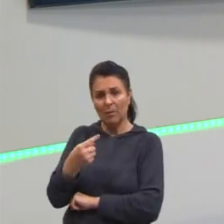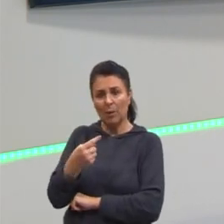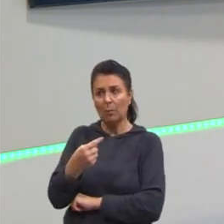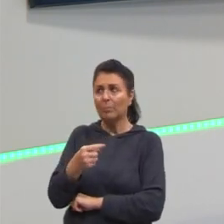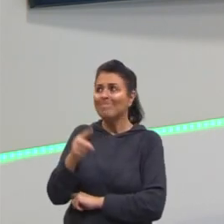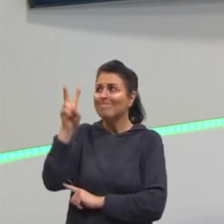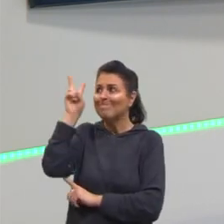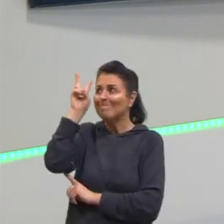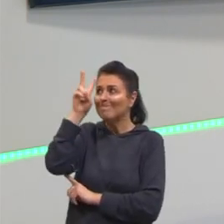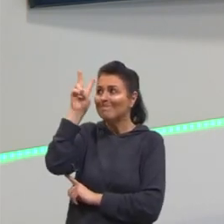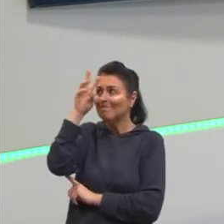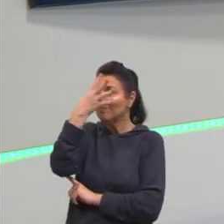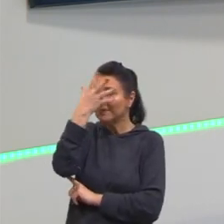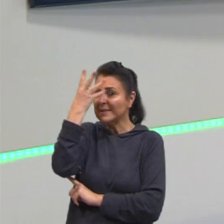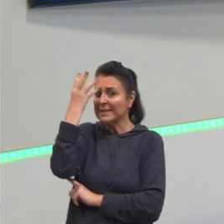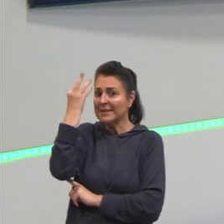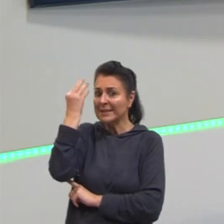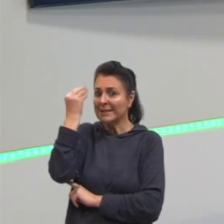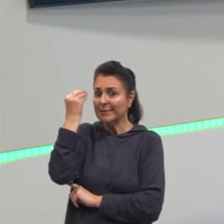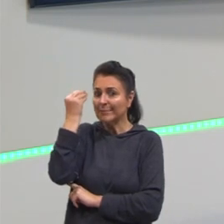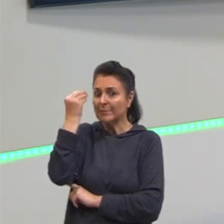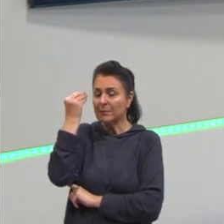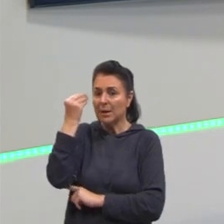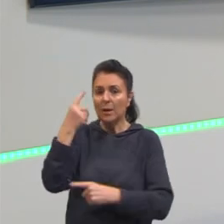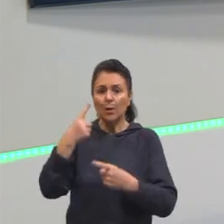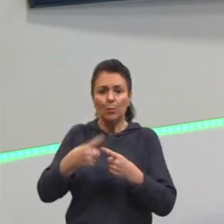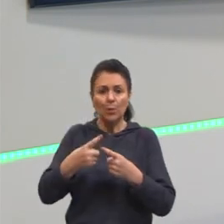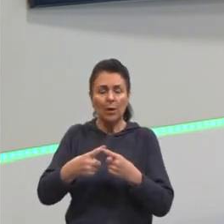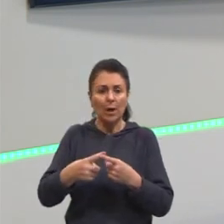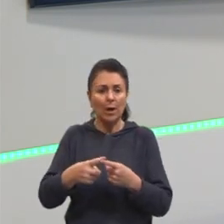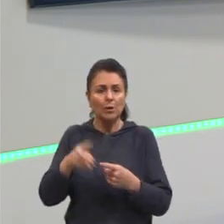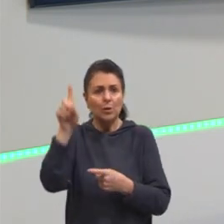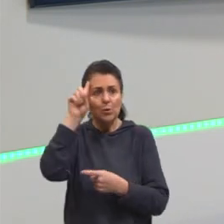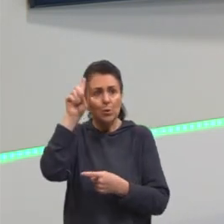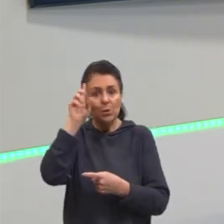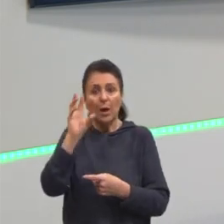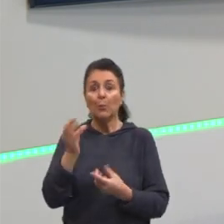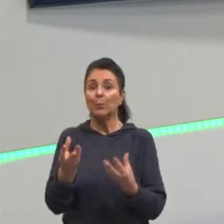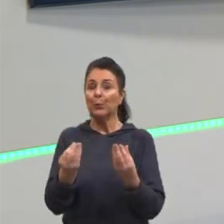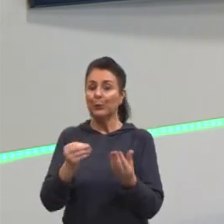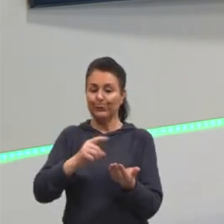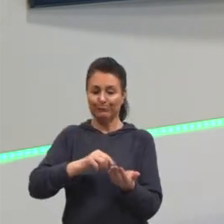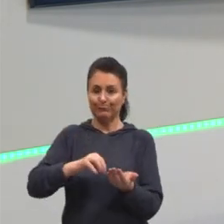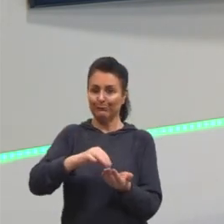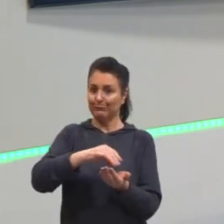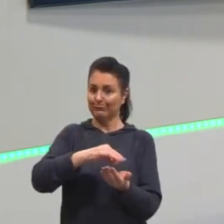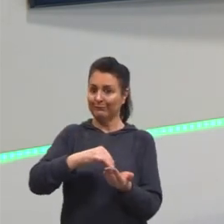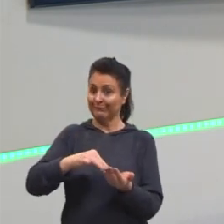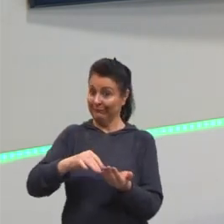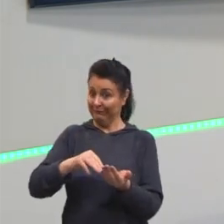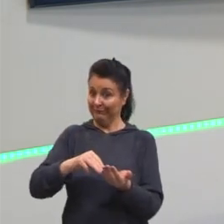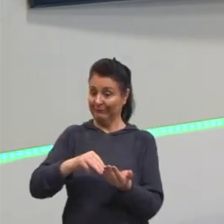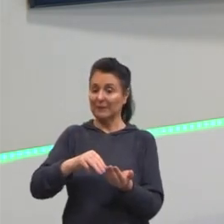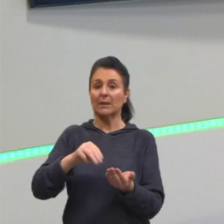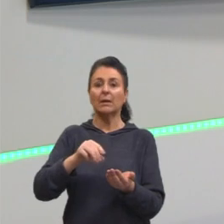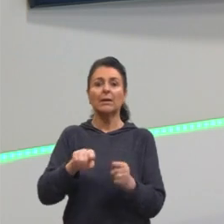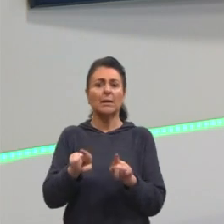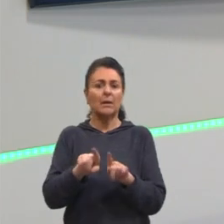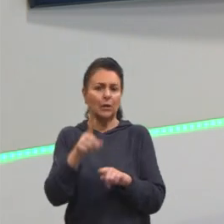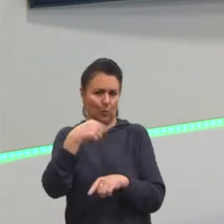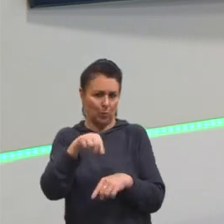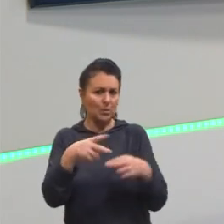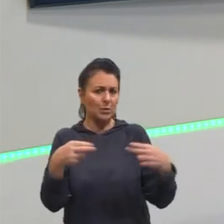resolve, né? Porque acaba que no dia a dia a gente utiliza muito calculadora, alguns métodos mais simples, e na hora da prova,